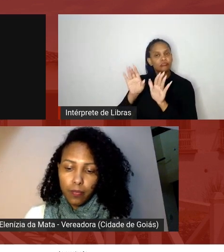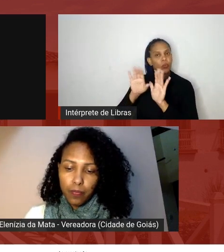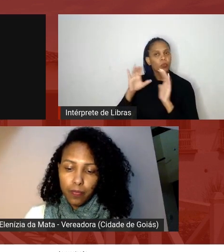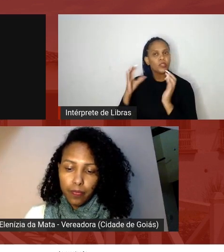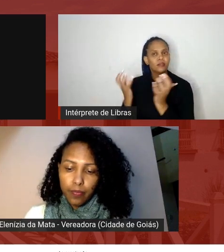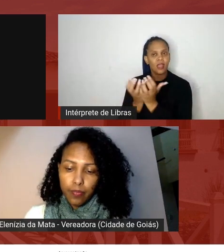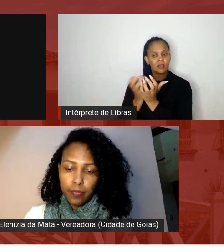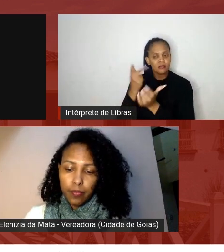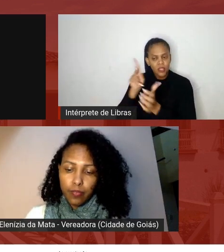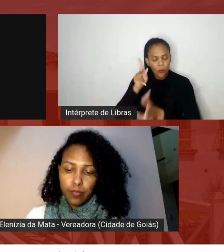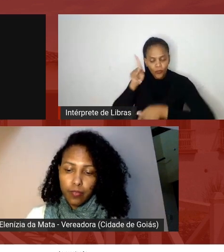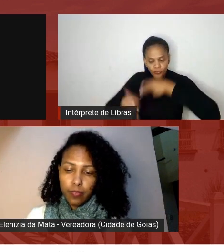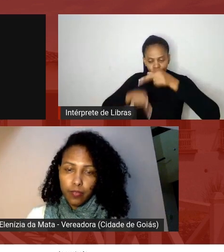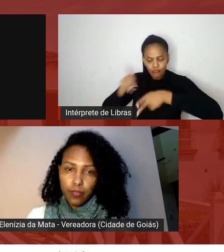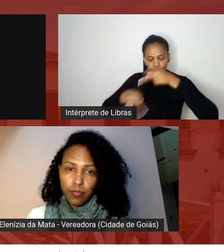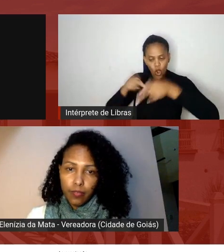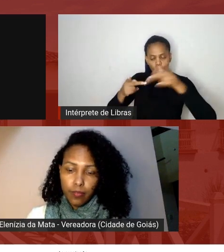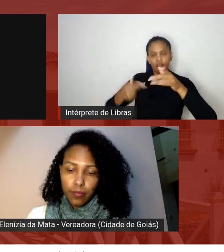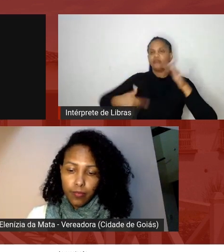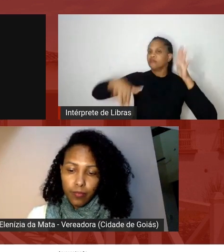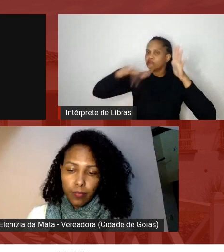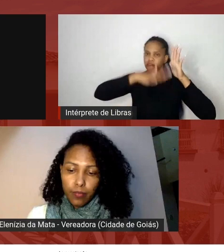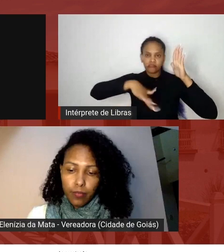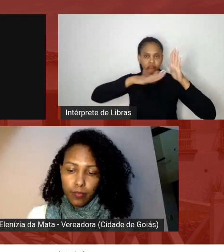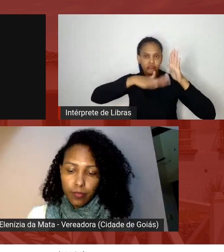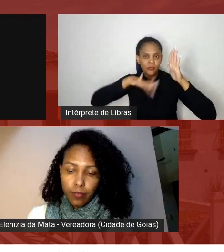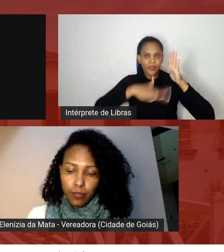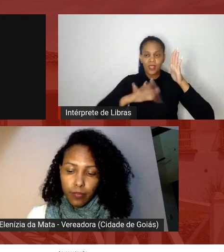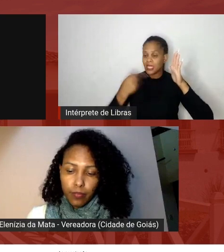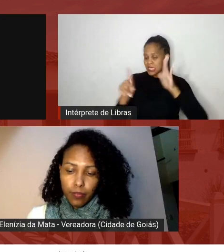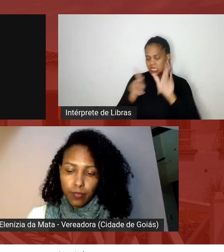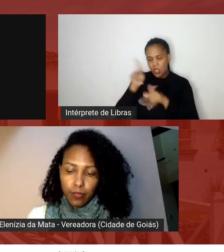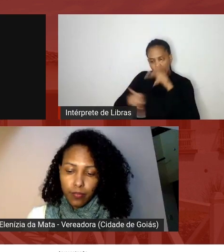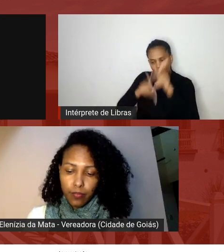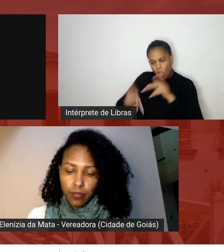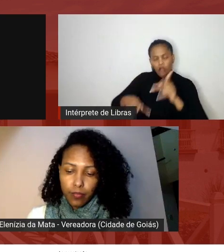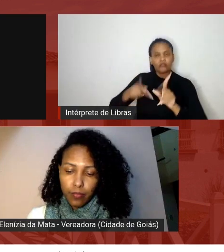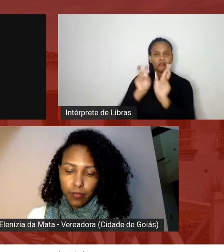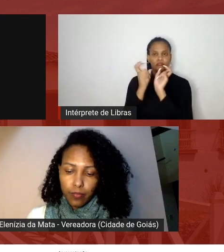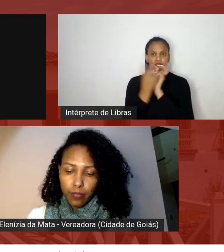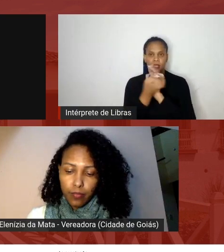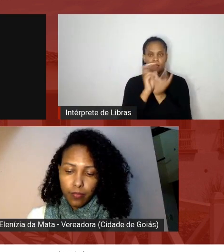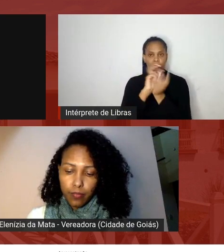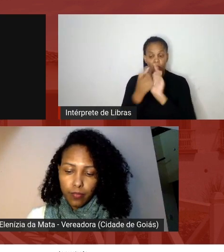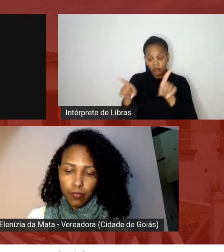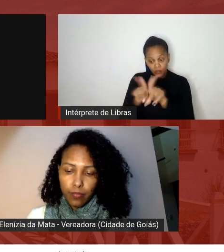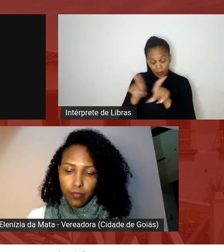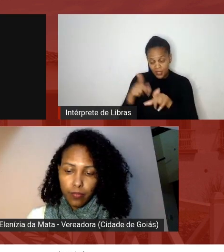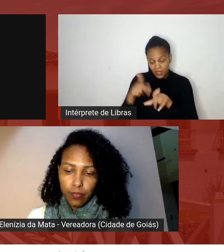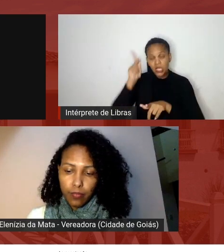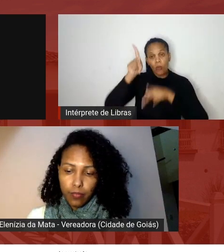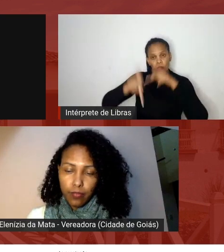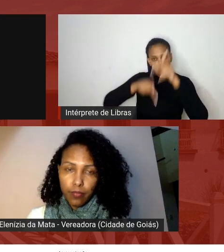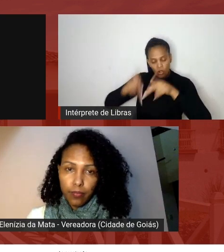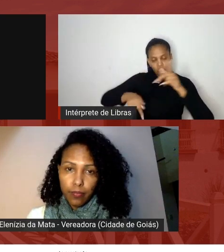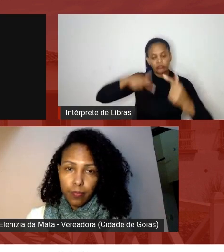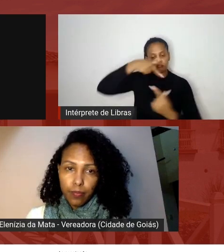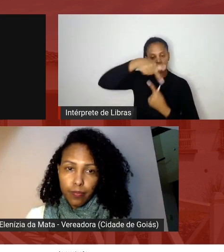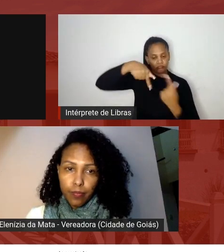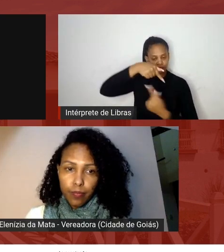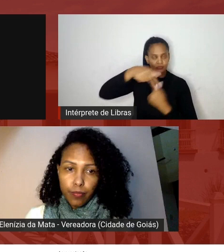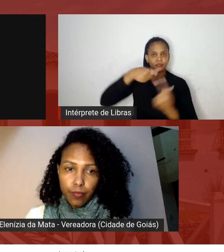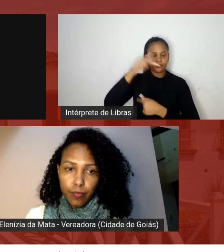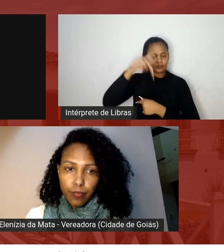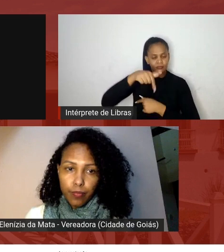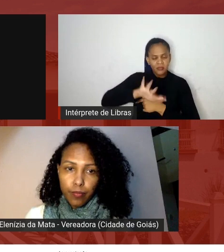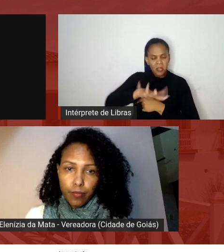povo de terreiro para o seu povo da capoeira e para o seu povo quilombola então isso aqui é mais ou menos uma reflexão